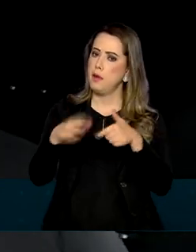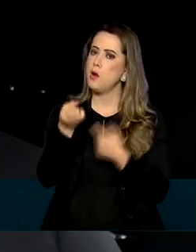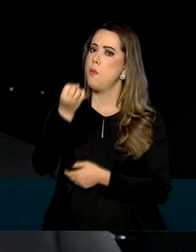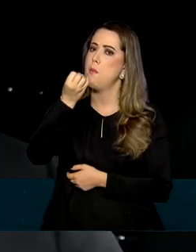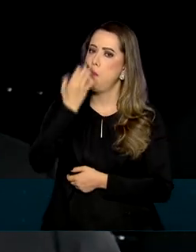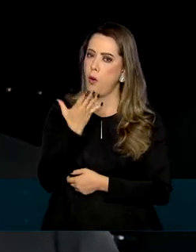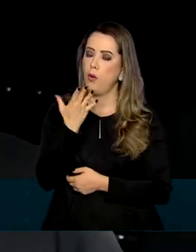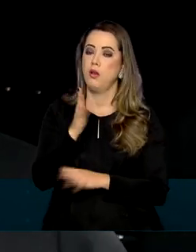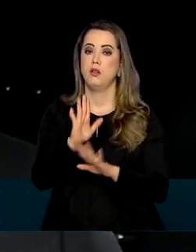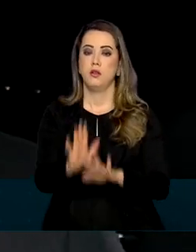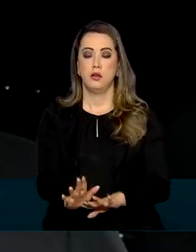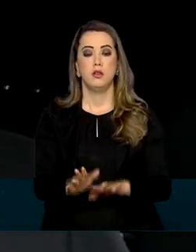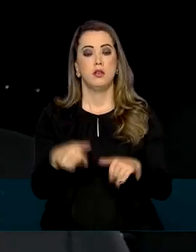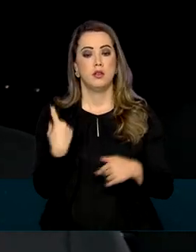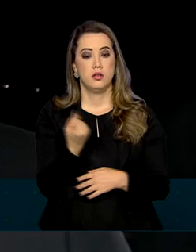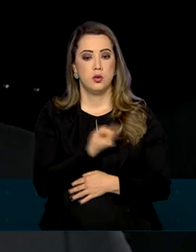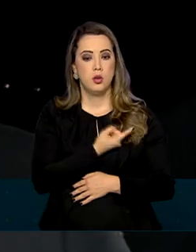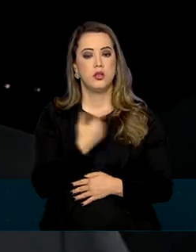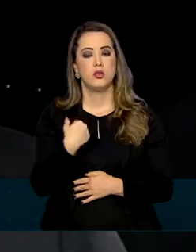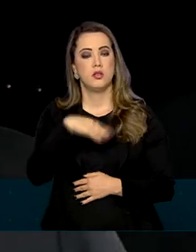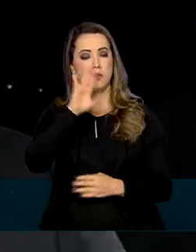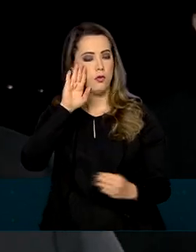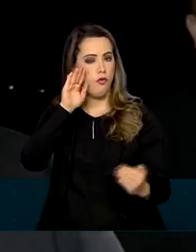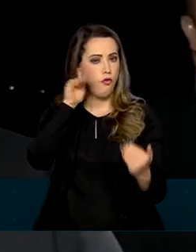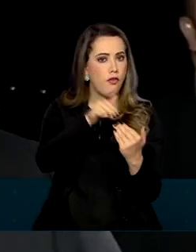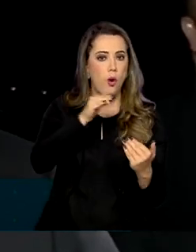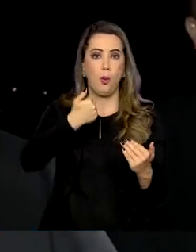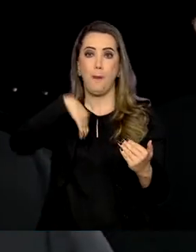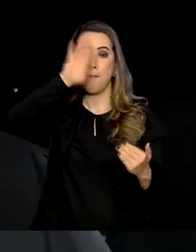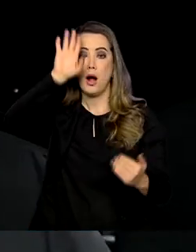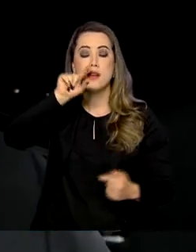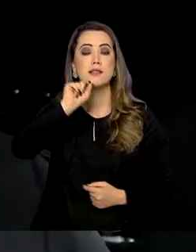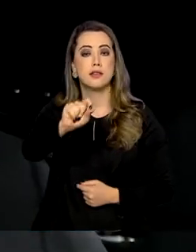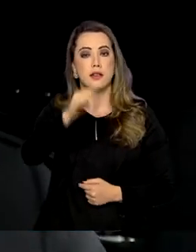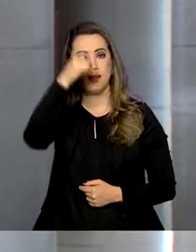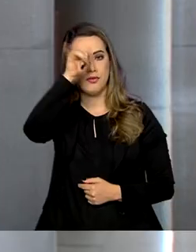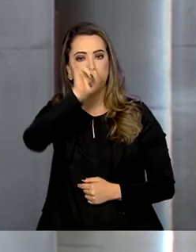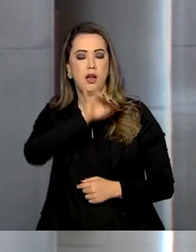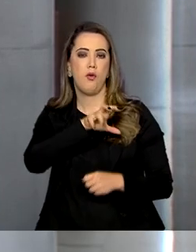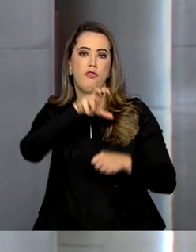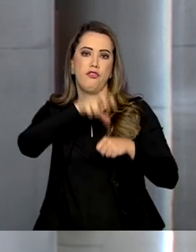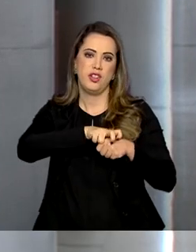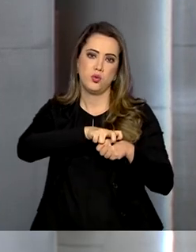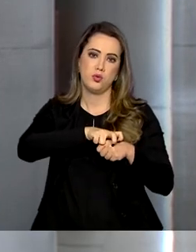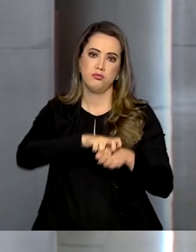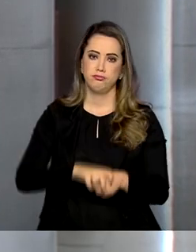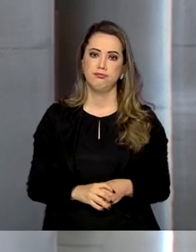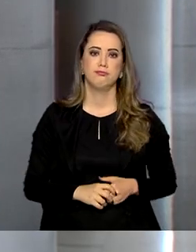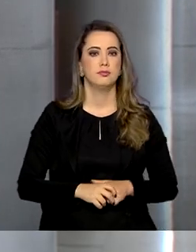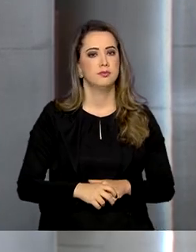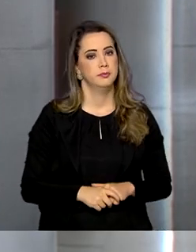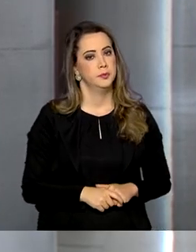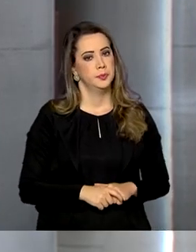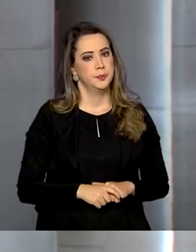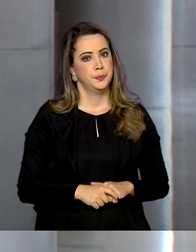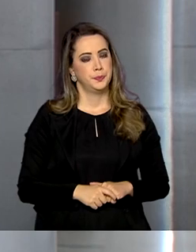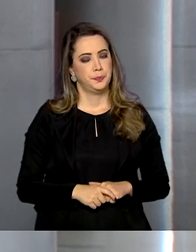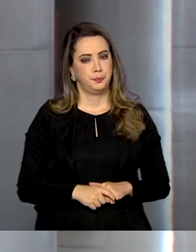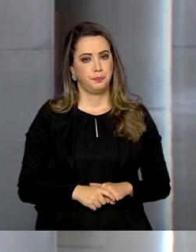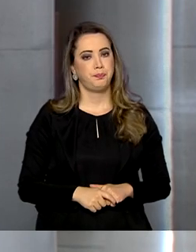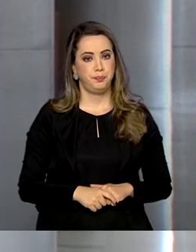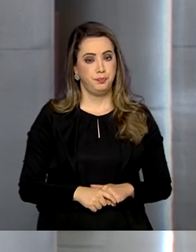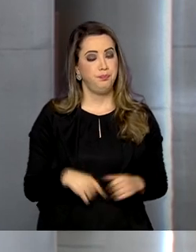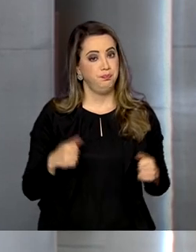para uma parte mais agressiva no tocante ao combate ao vírus. E olha, Dani, o Brasil já